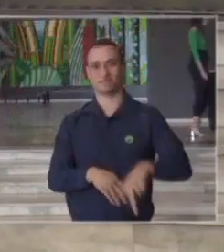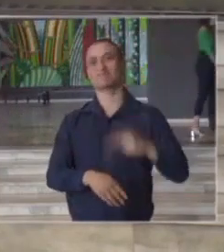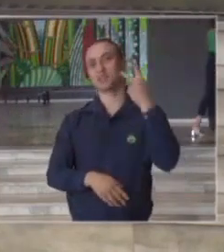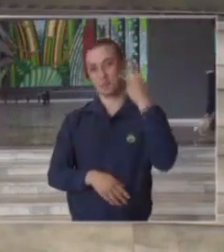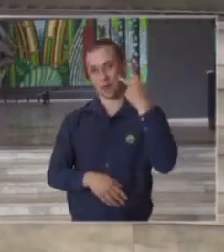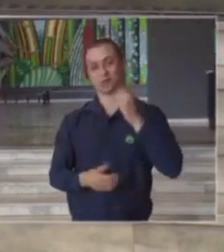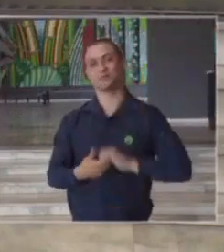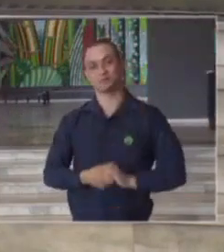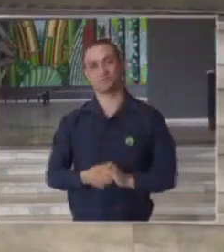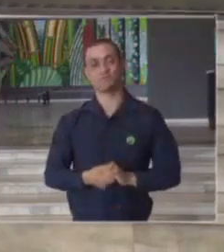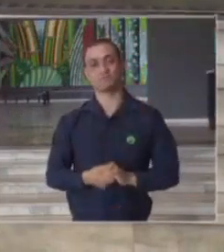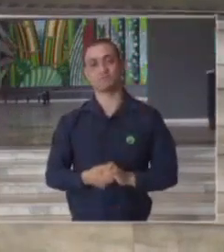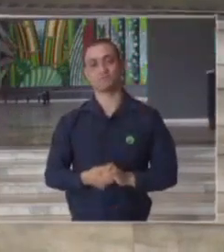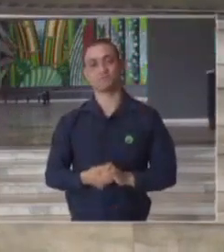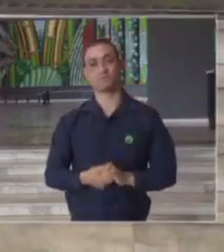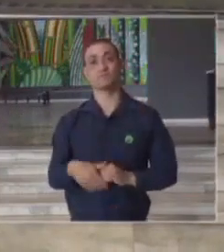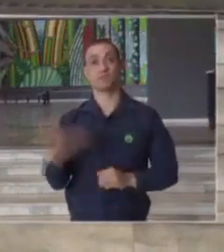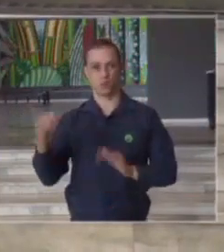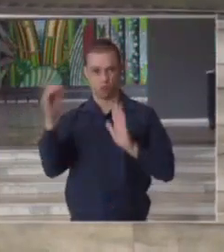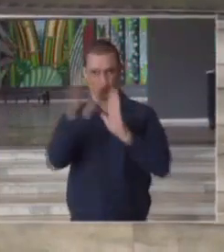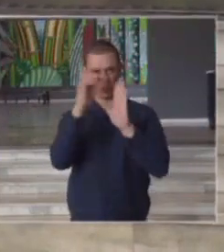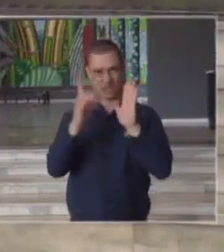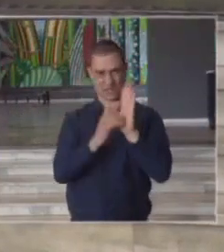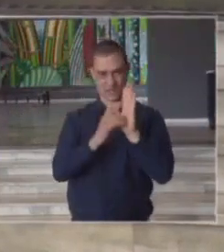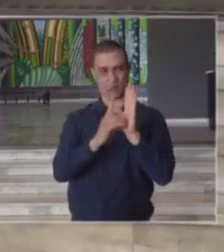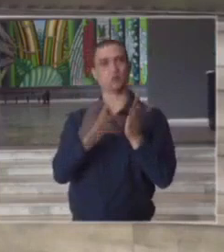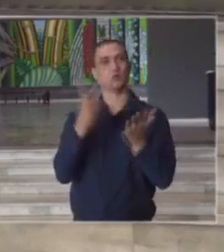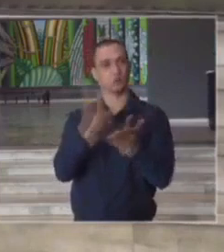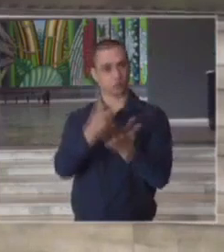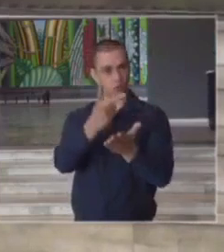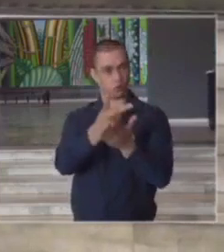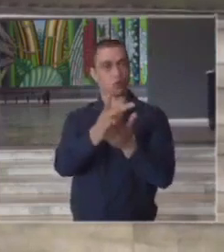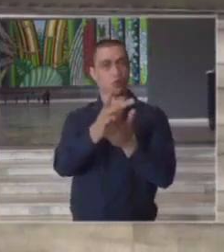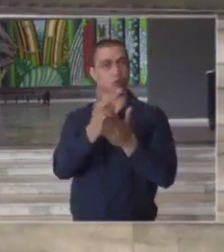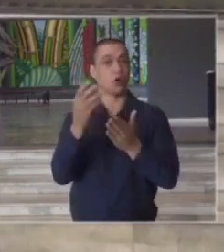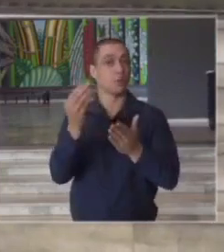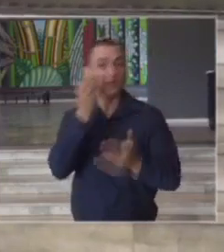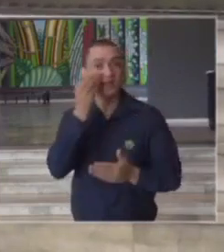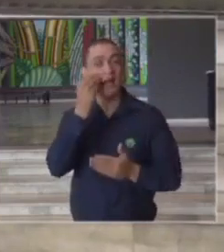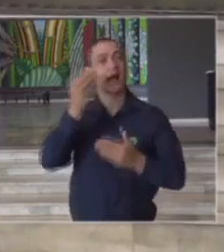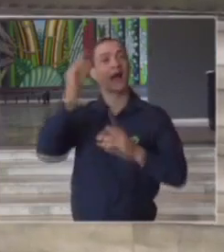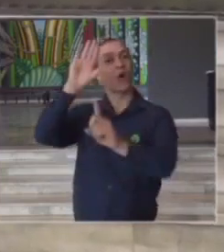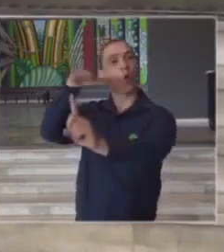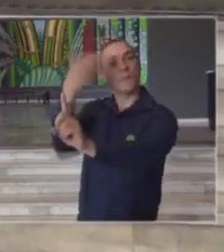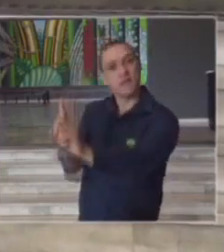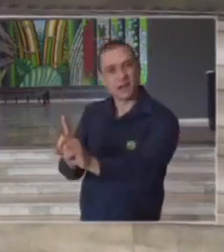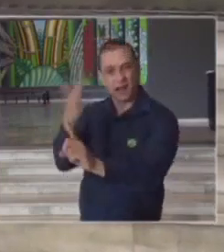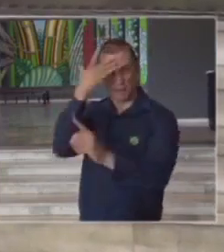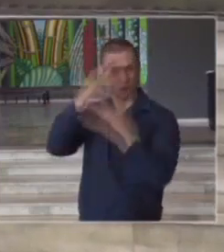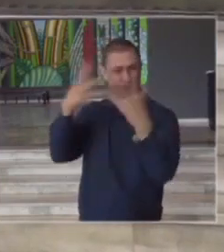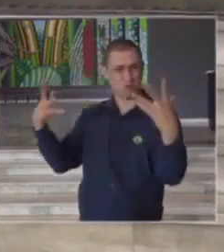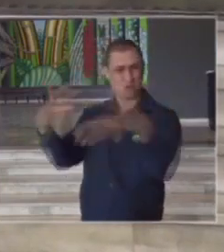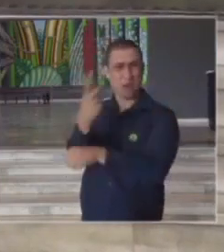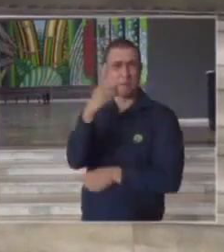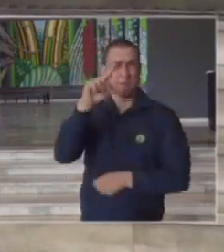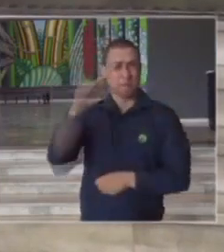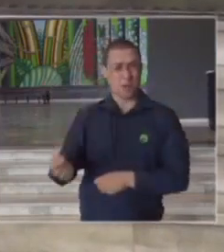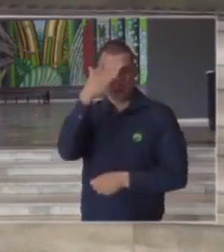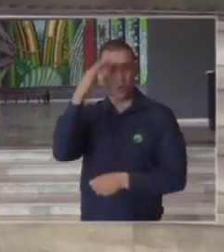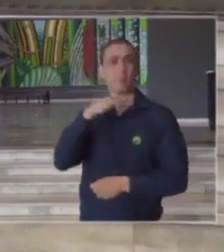cidade de São Paulo o decreto serve primeiro lugar como uma forma de homenagem a estas pessoas